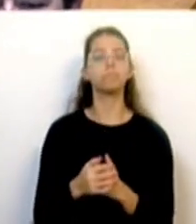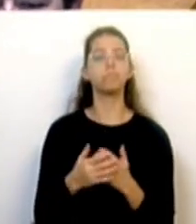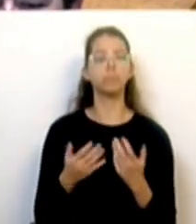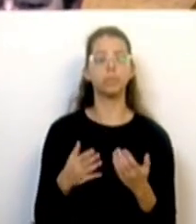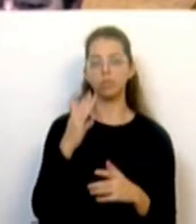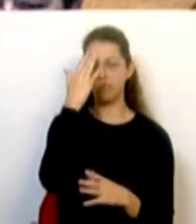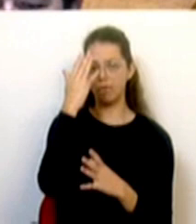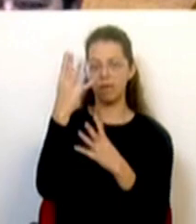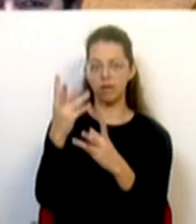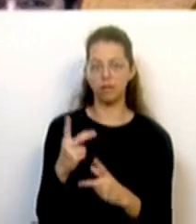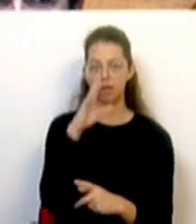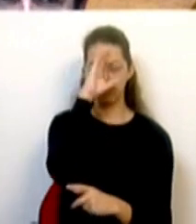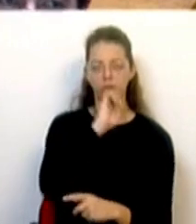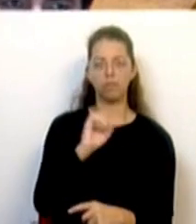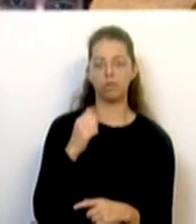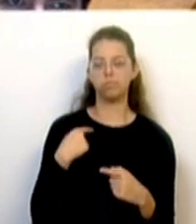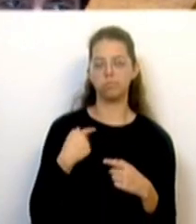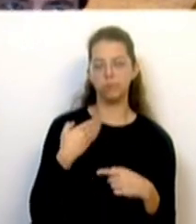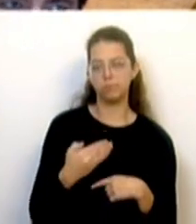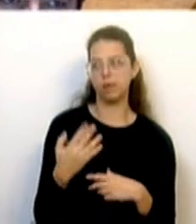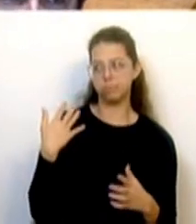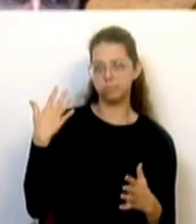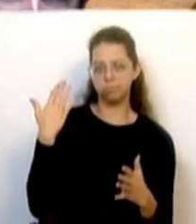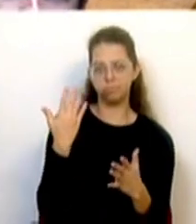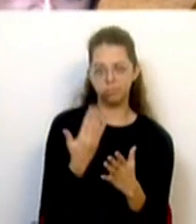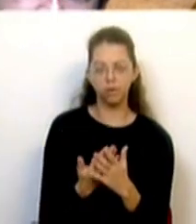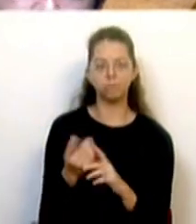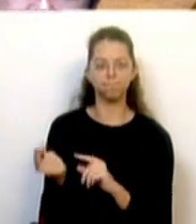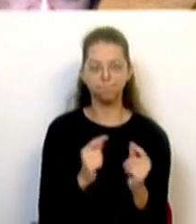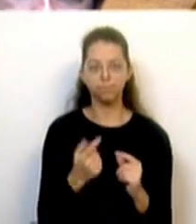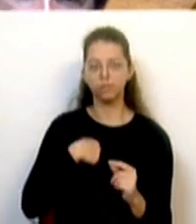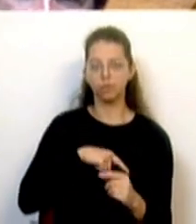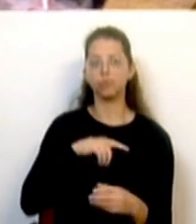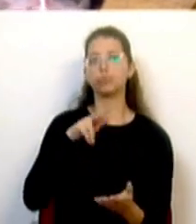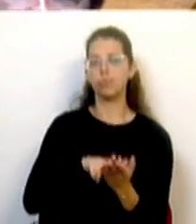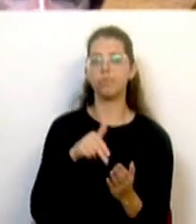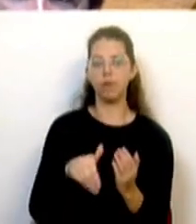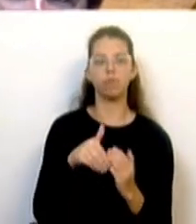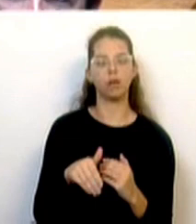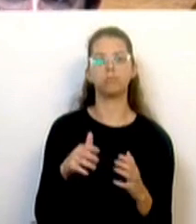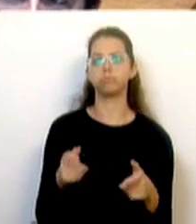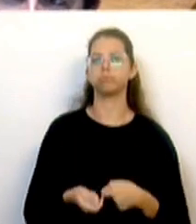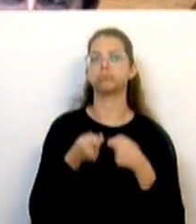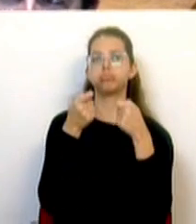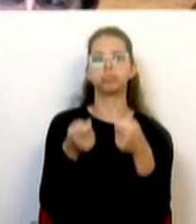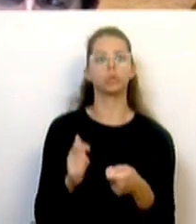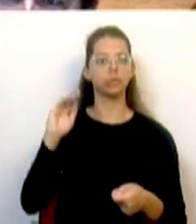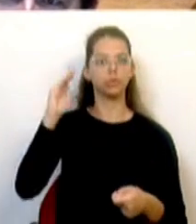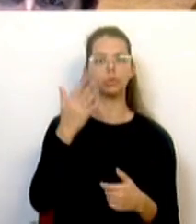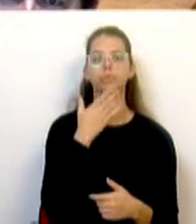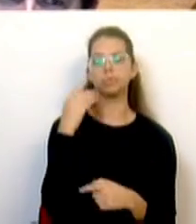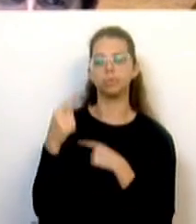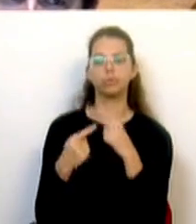que nas últimas semanas debatemos e que vamos aprovar representa o maior investimento de sempre nas gerações mais novas dos